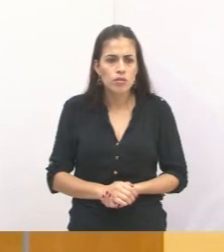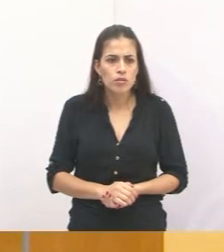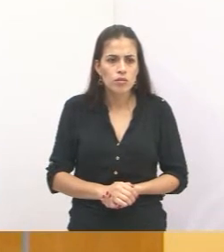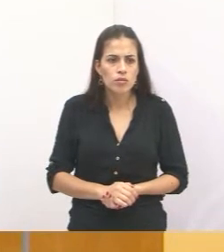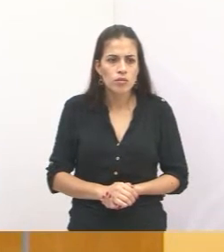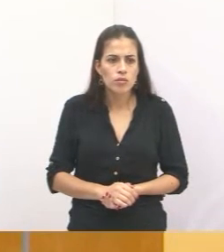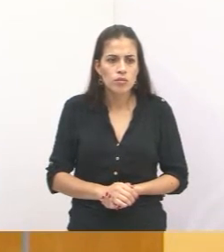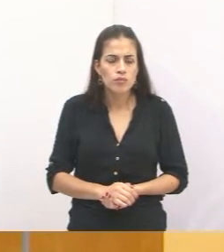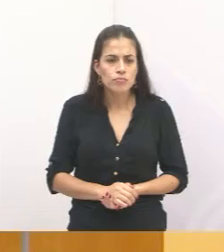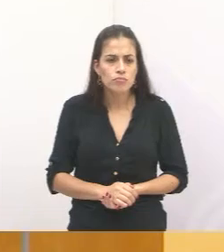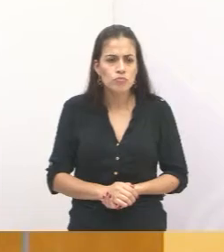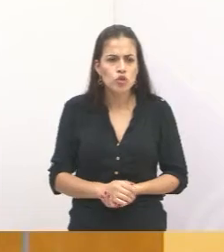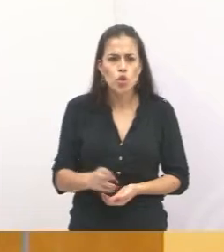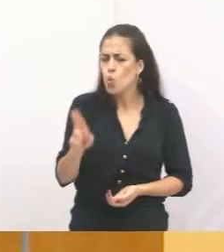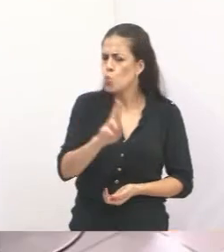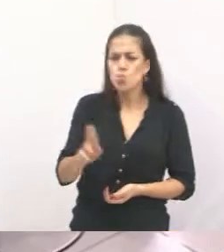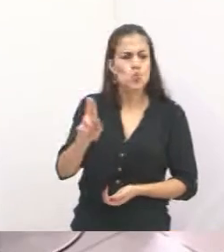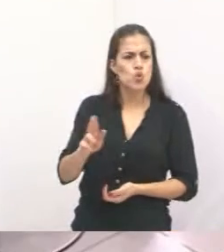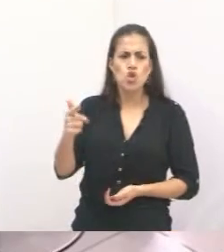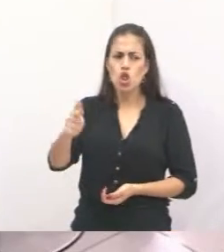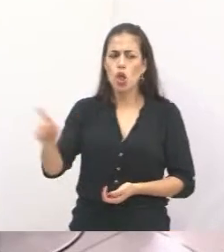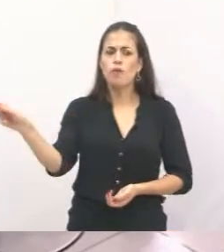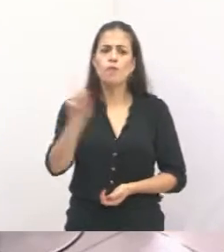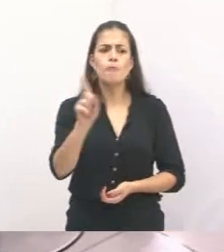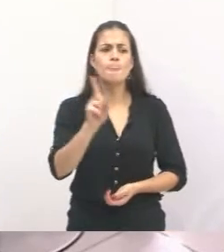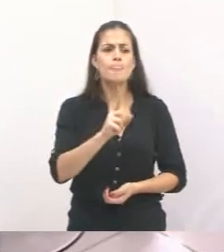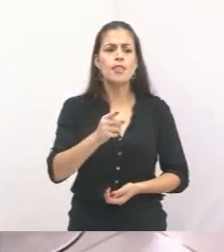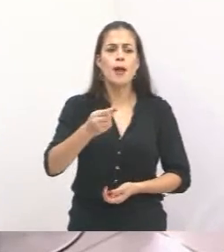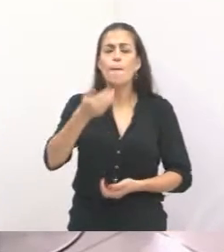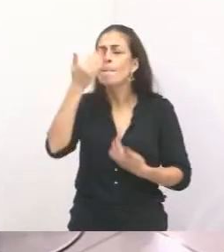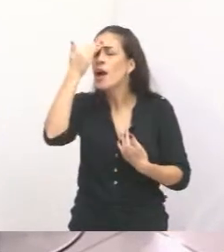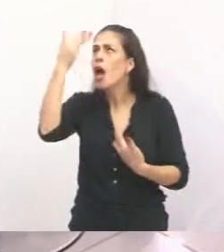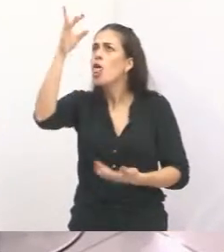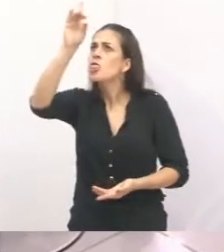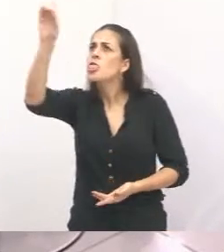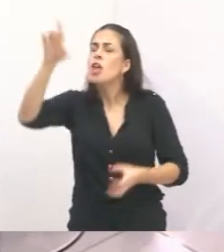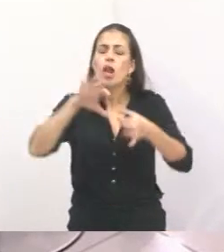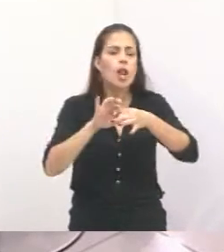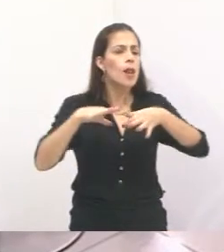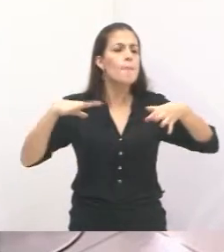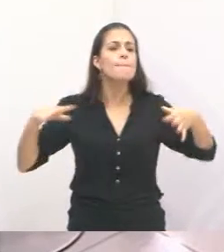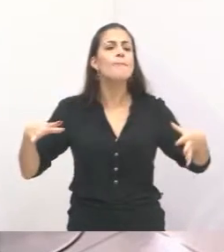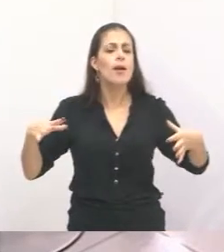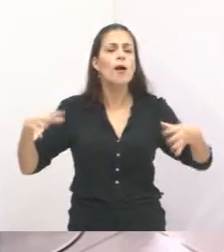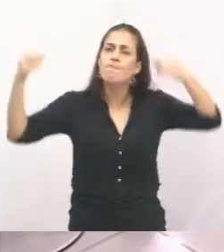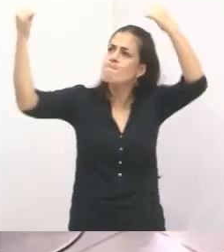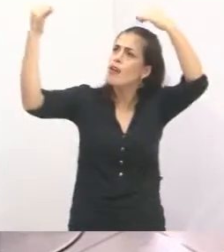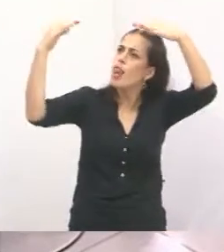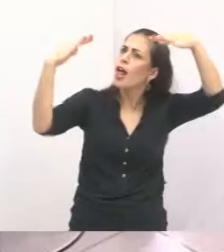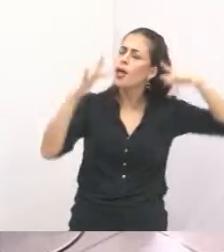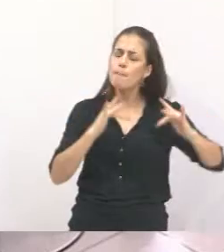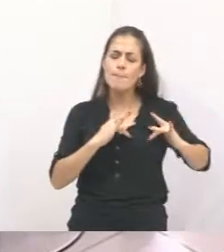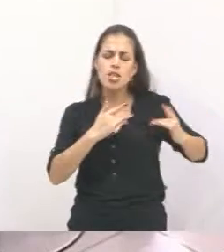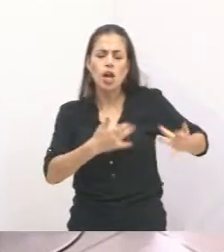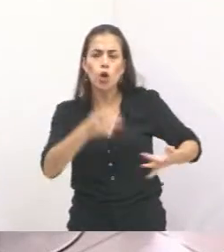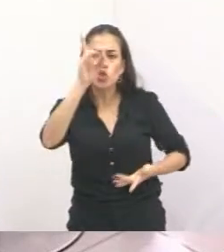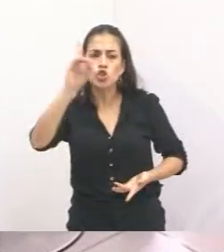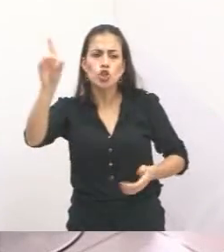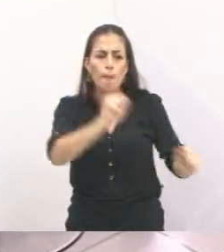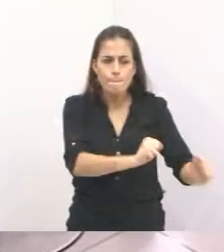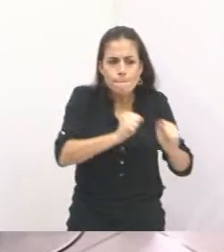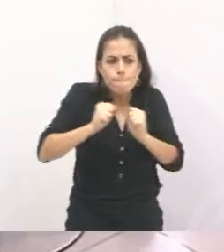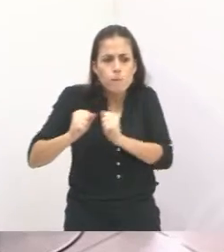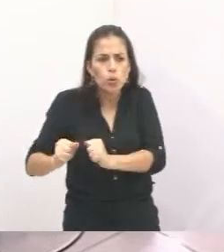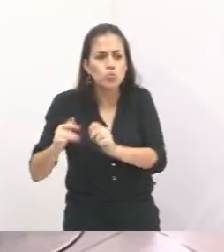Vereador, recaída nada. Graças a Deus, liberto, liberto pela graça, pela misericórdia de Deus, pelo poder